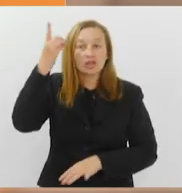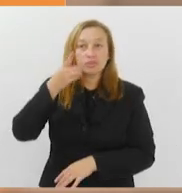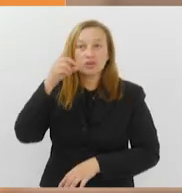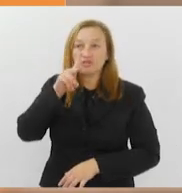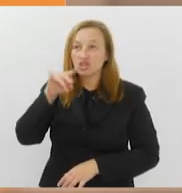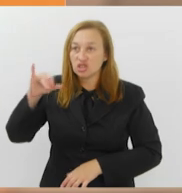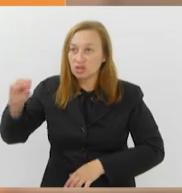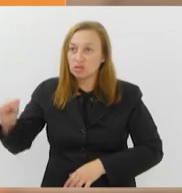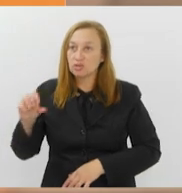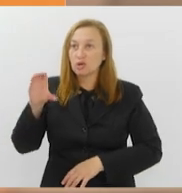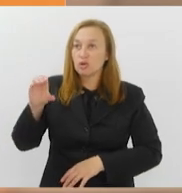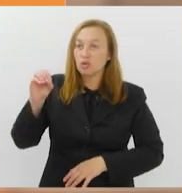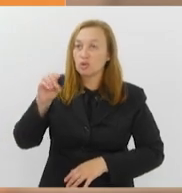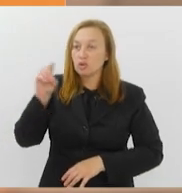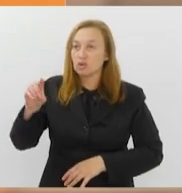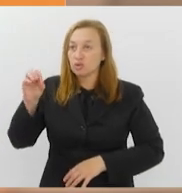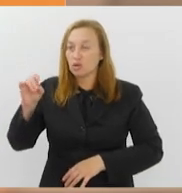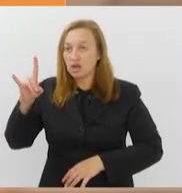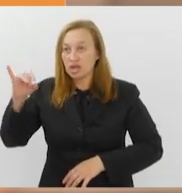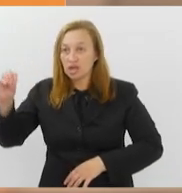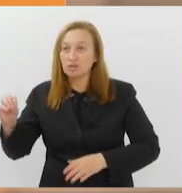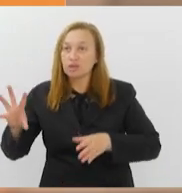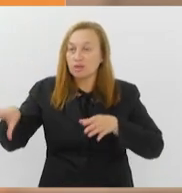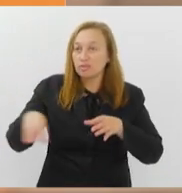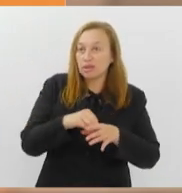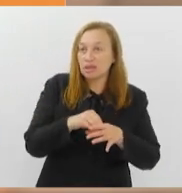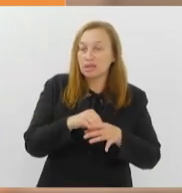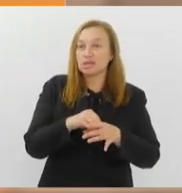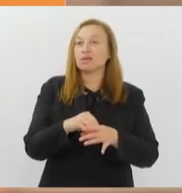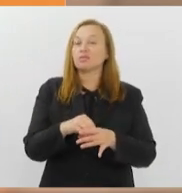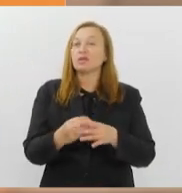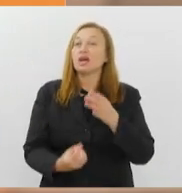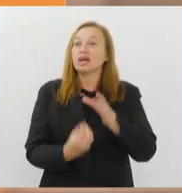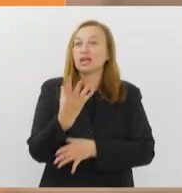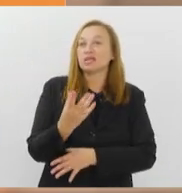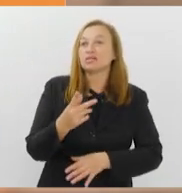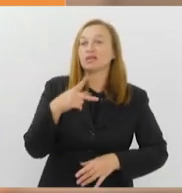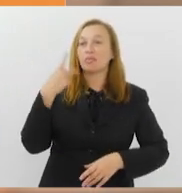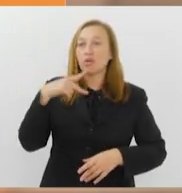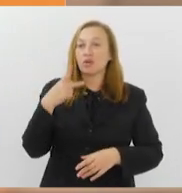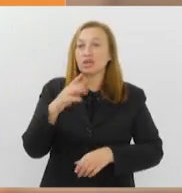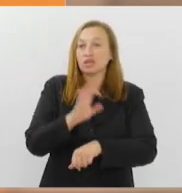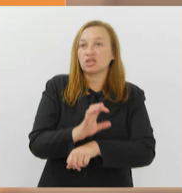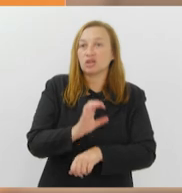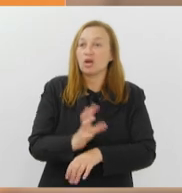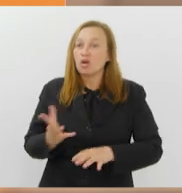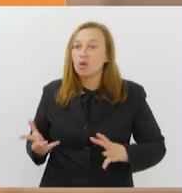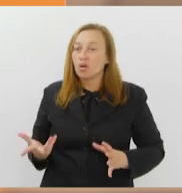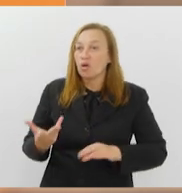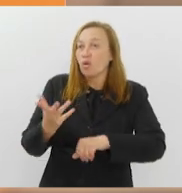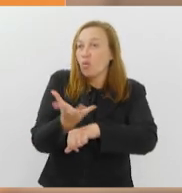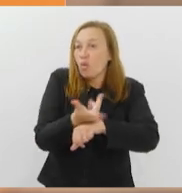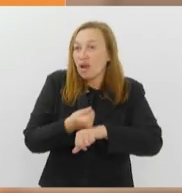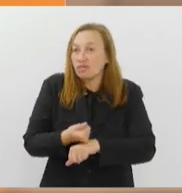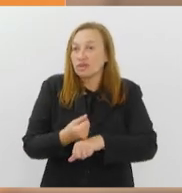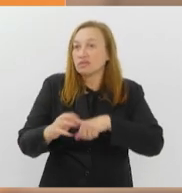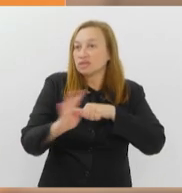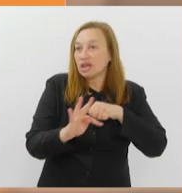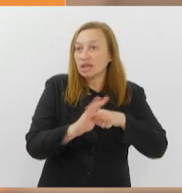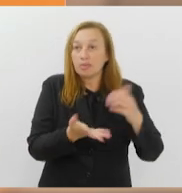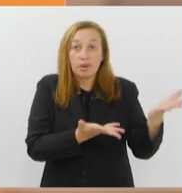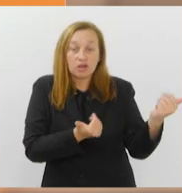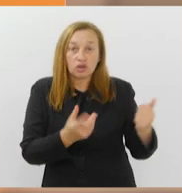Vinícius Cozolino, que pede a implantação da política estadual de qualificação técnica para o jovem tutelado.